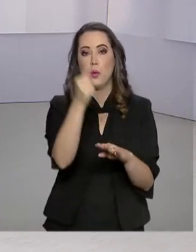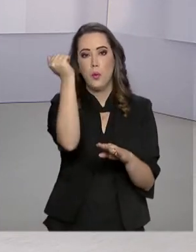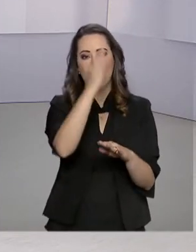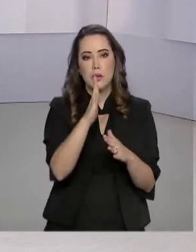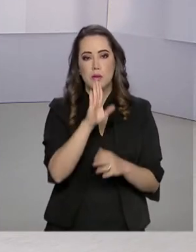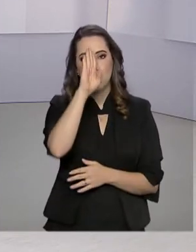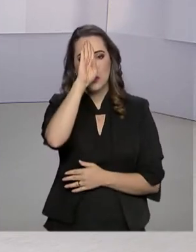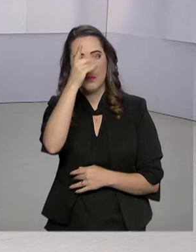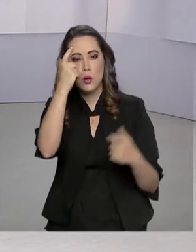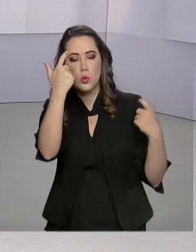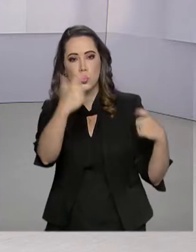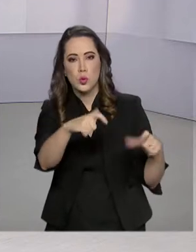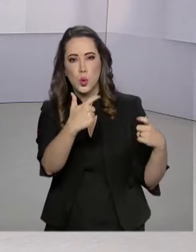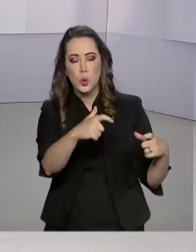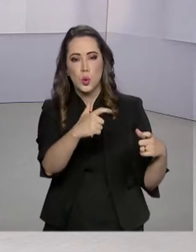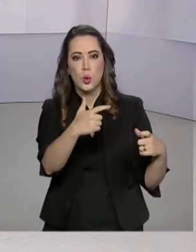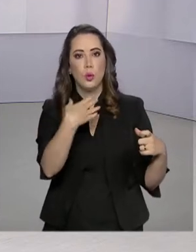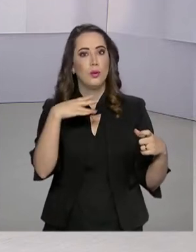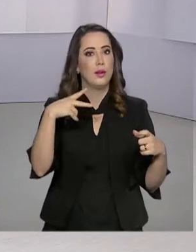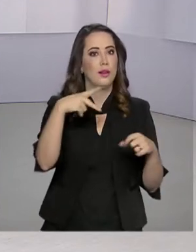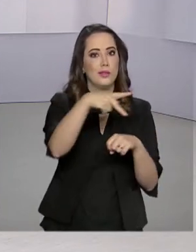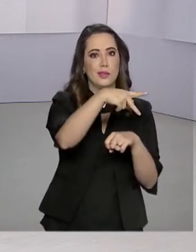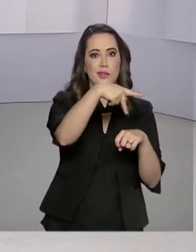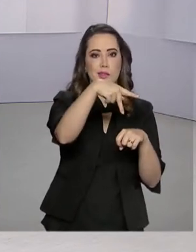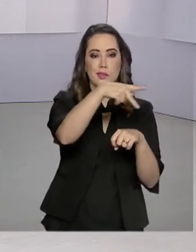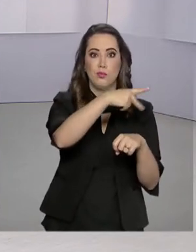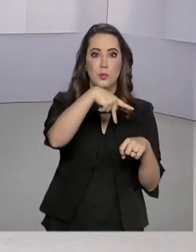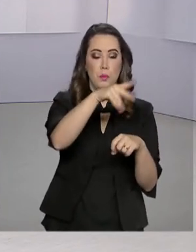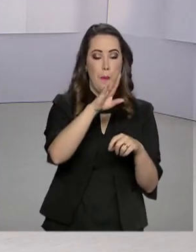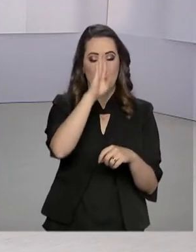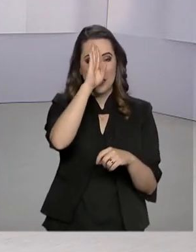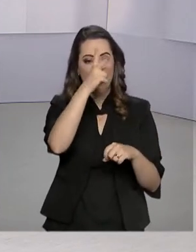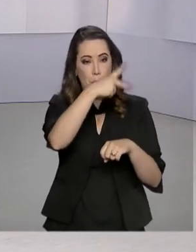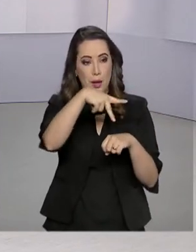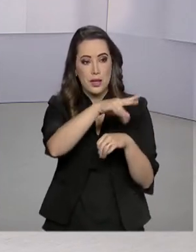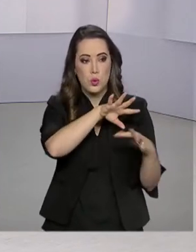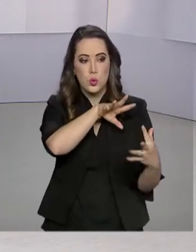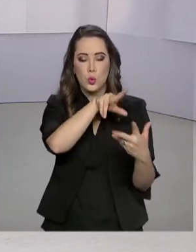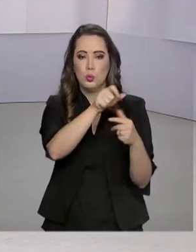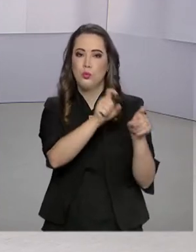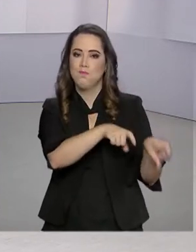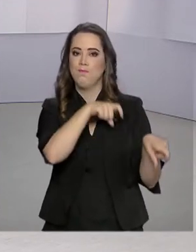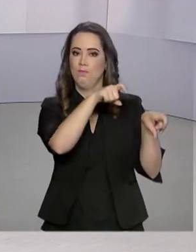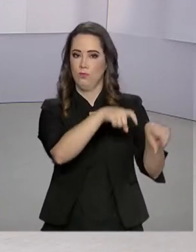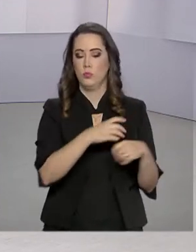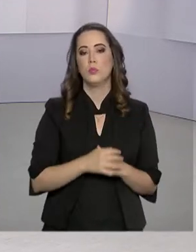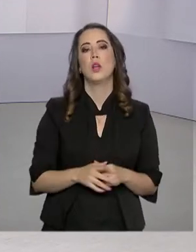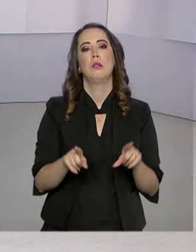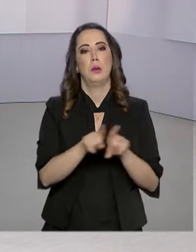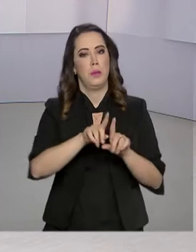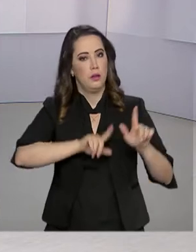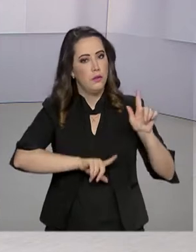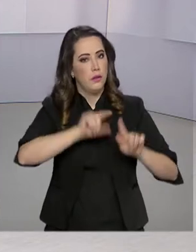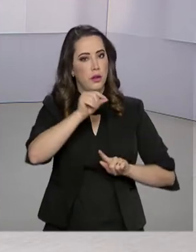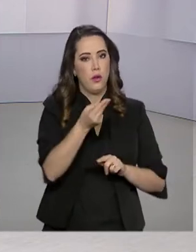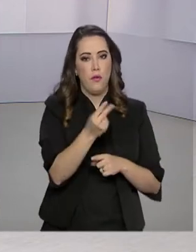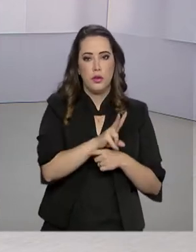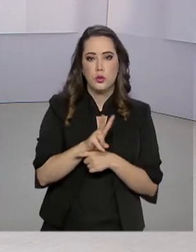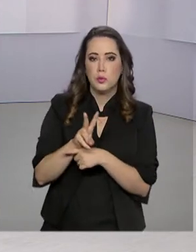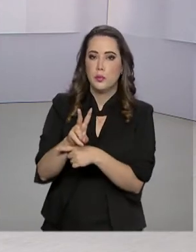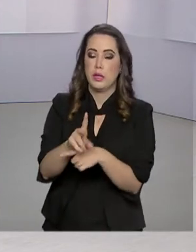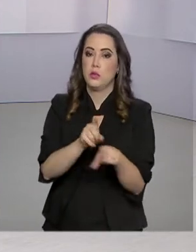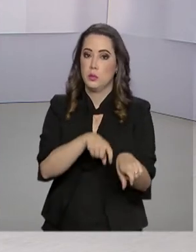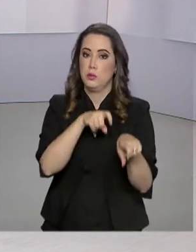um principais destaques do agronegócio no mundo. Em 2019 também, o país registrou recorde na oferta de crédito rural